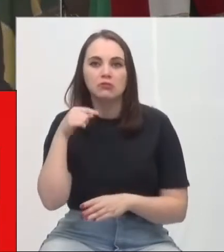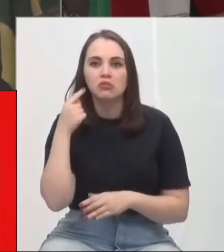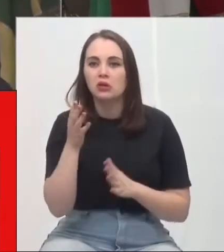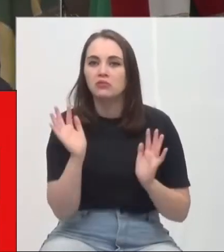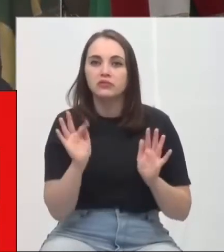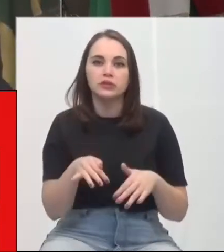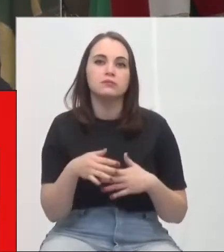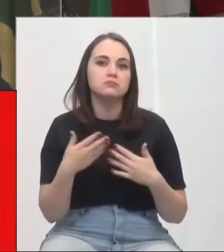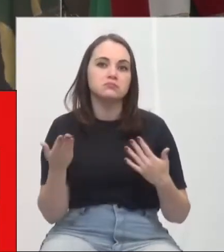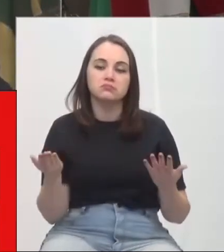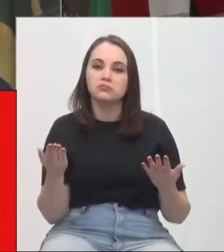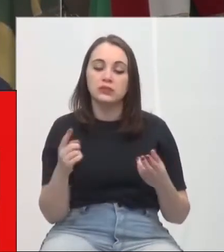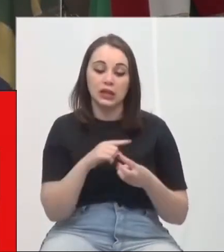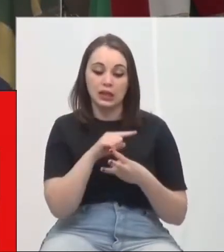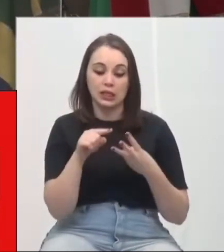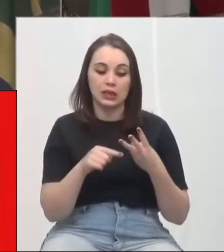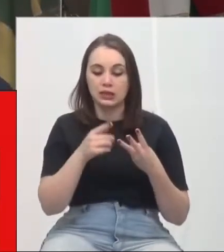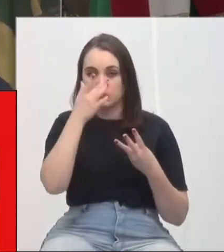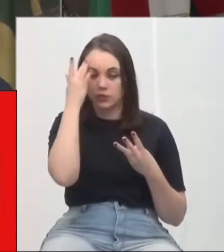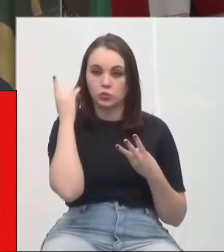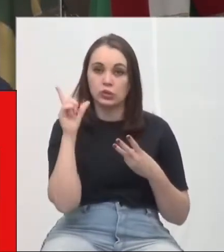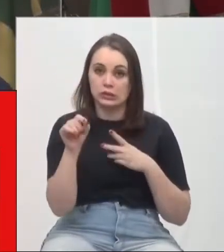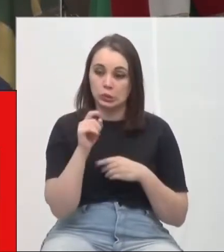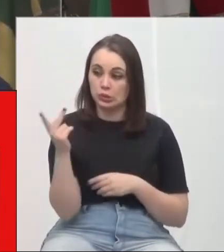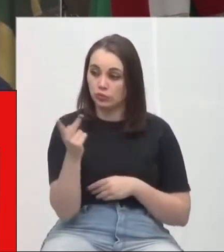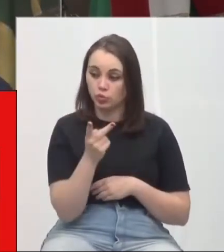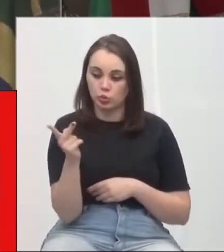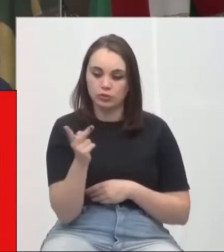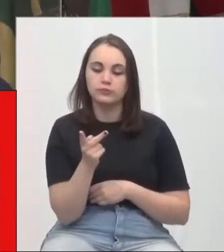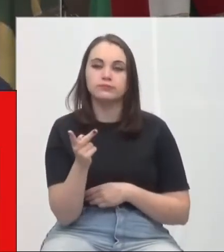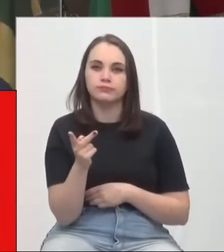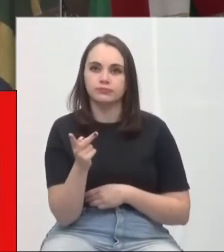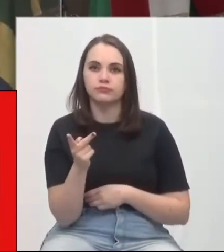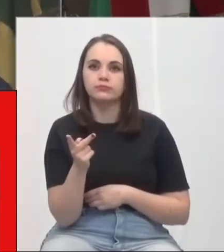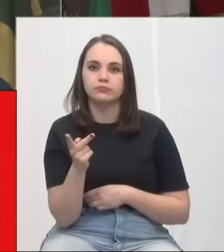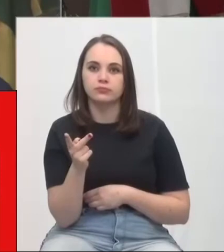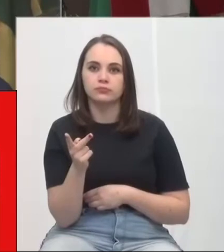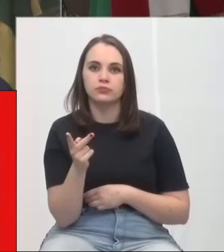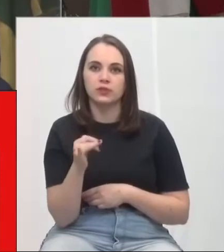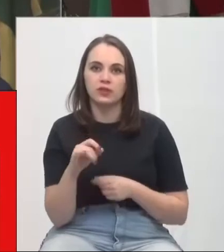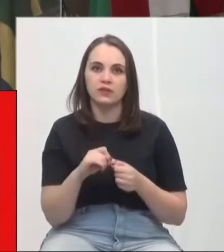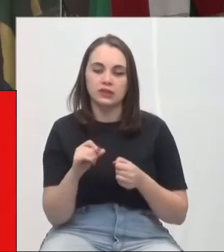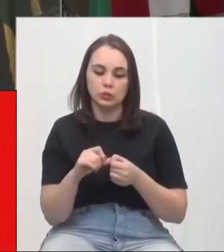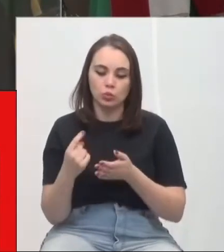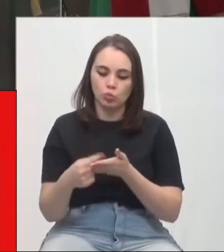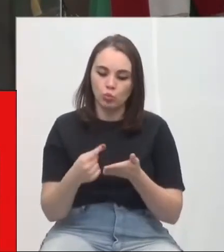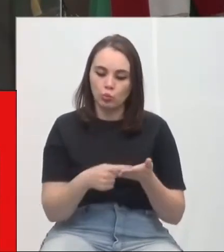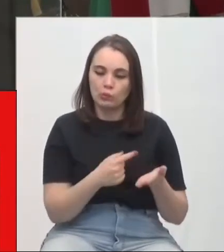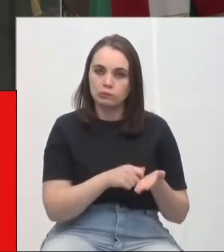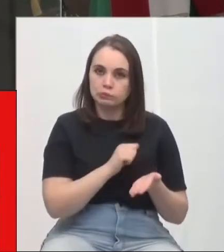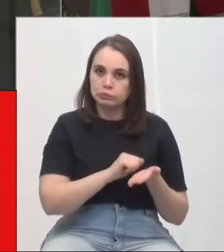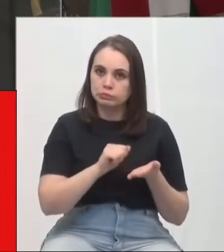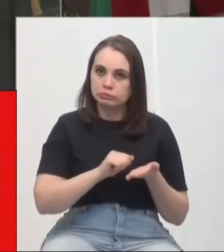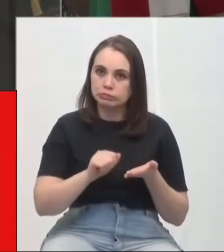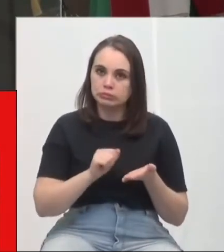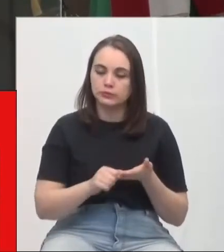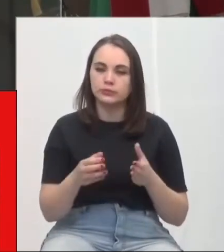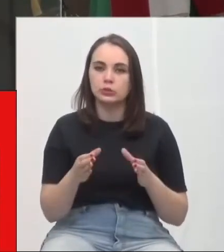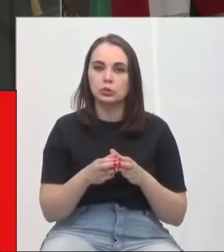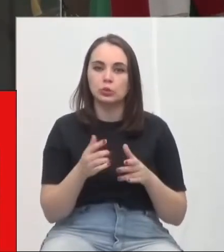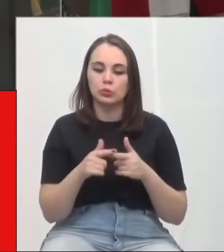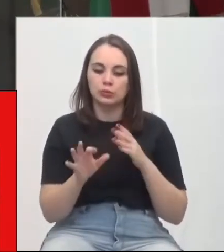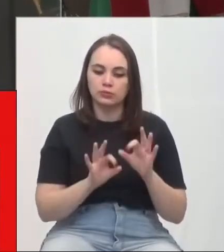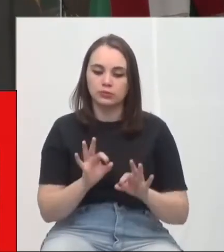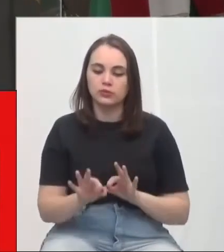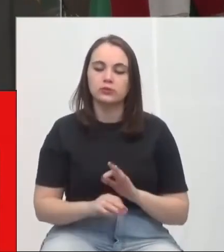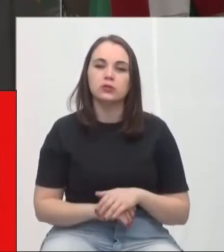vai ser um trio definido entre esses dois entes, que vai firmar um termo de compromisso nesse comitê de resolução de